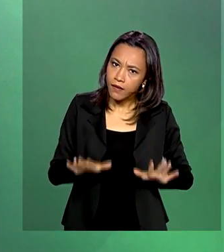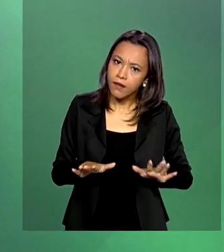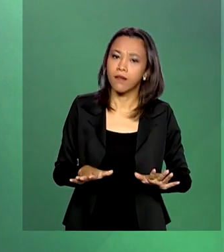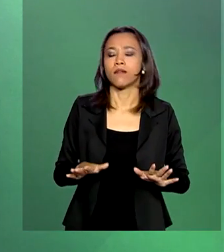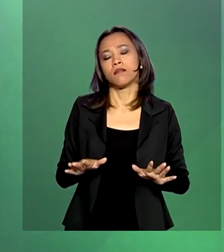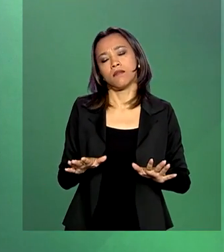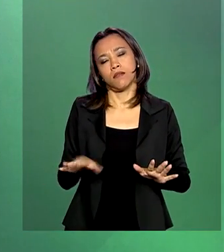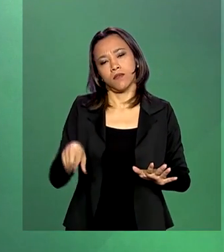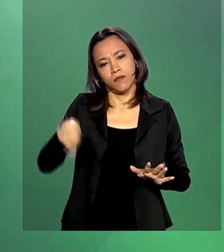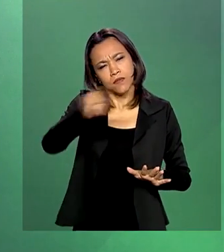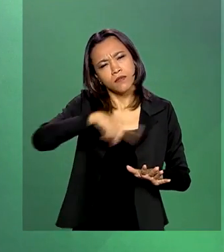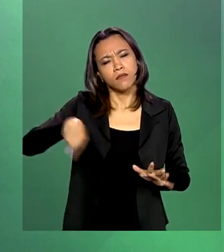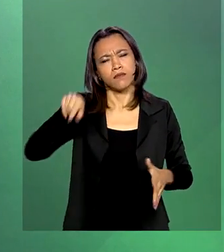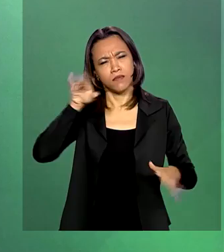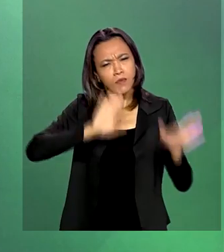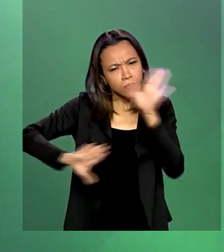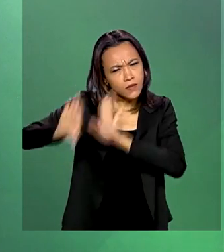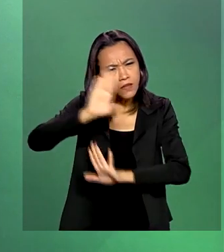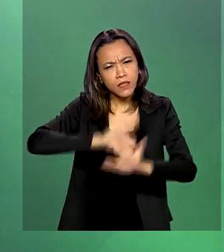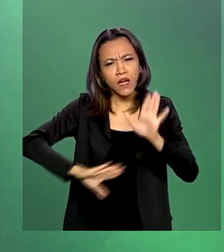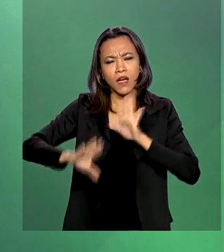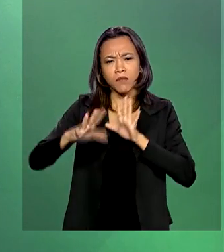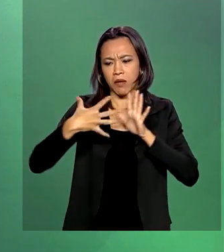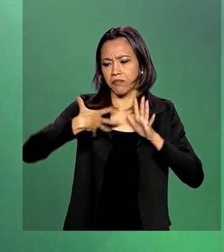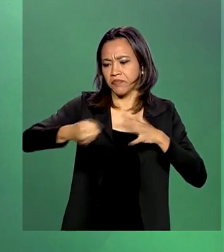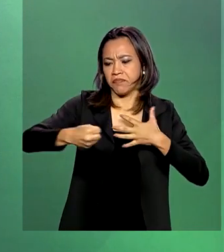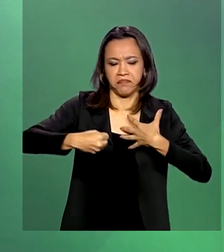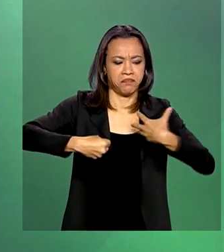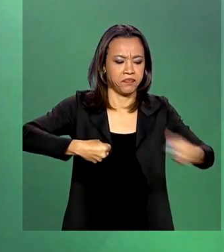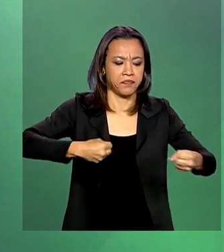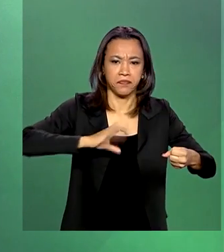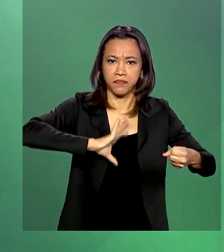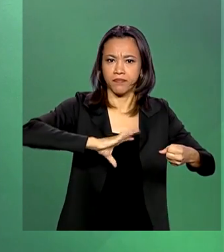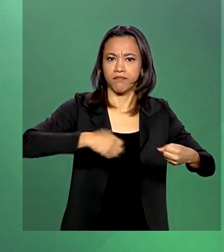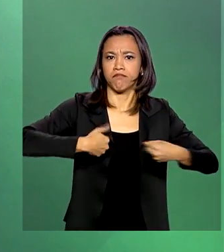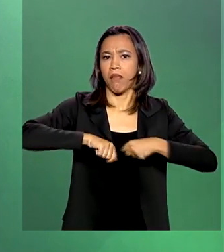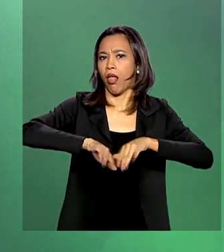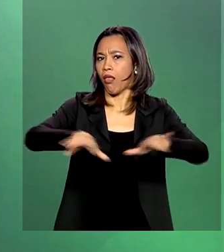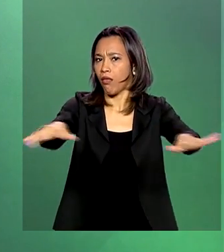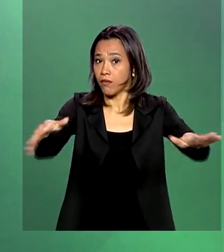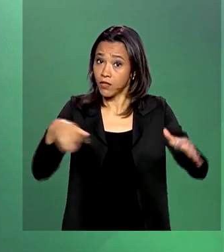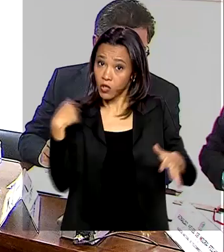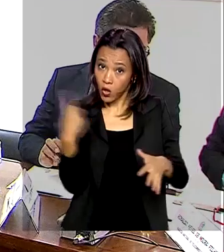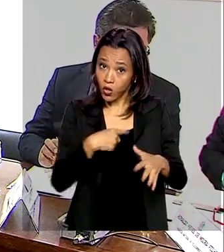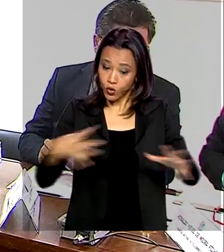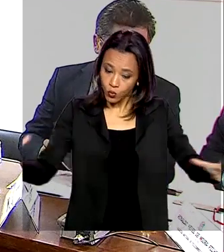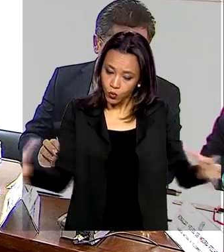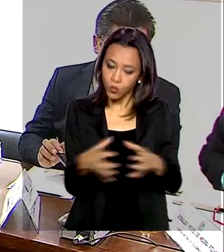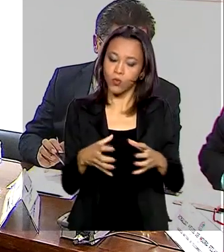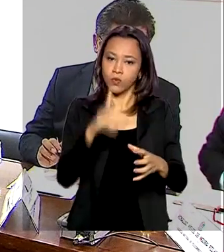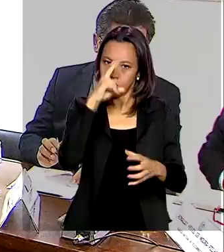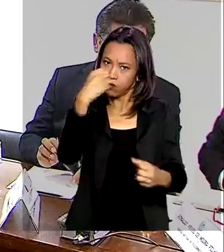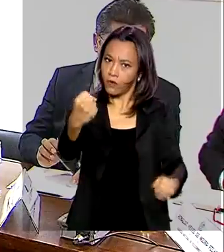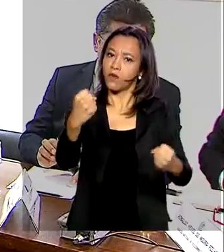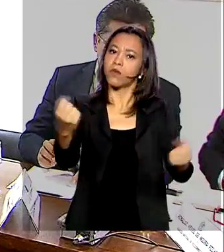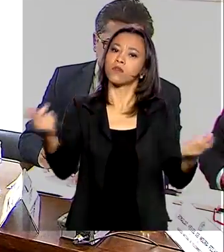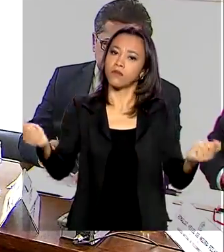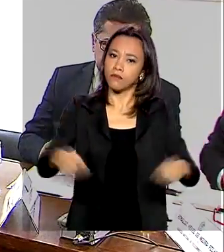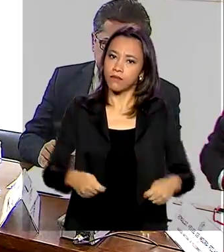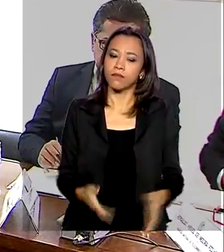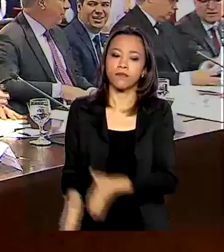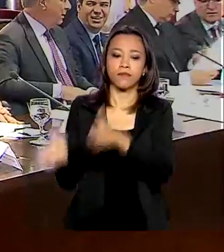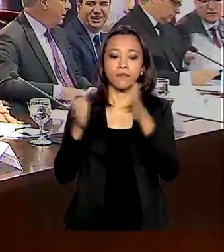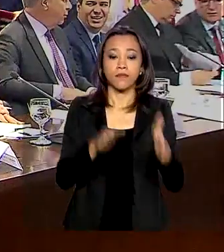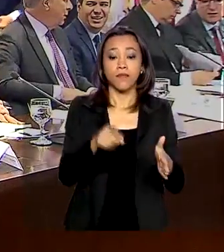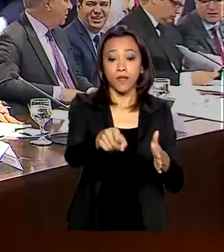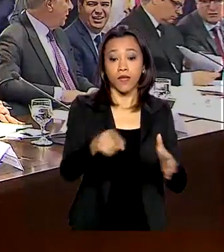muito cuidado para evitar o contágio e juntos somos mais fortes. As reuniões do Gabinete de Crise